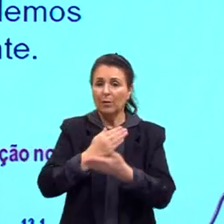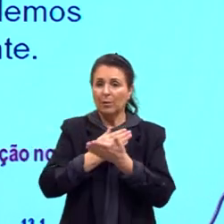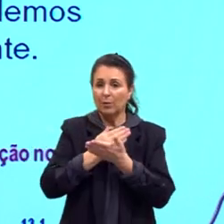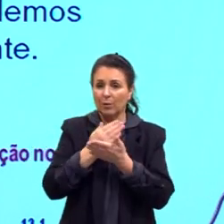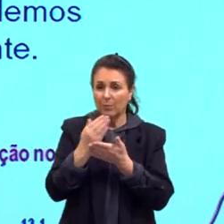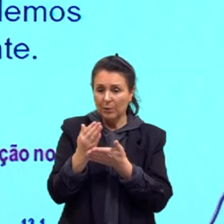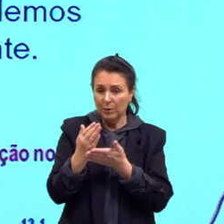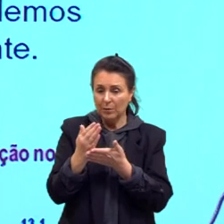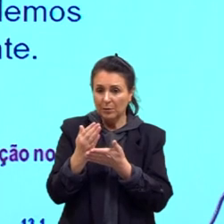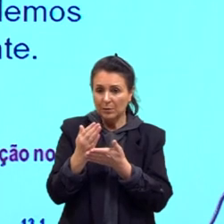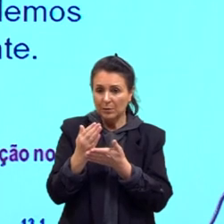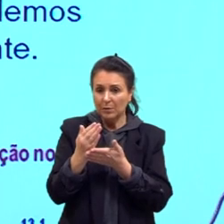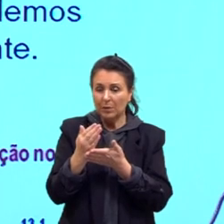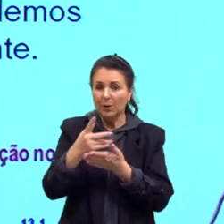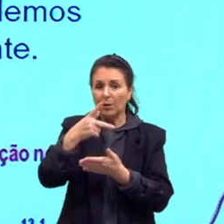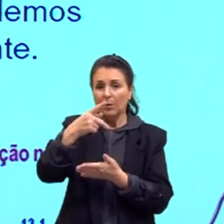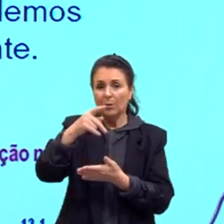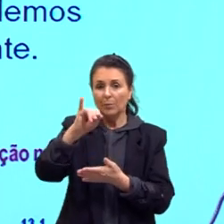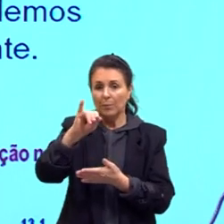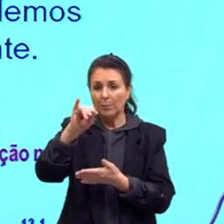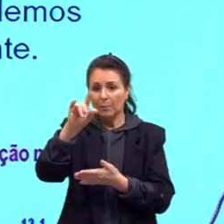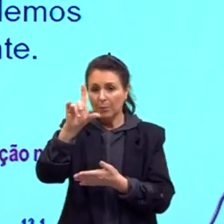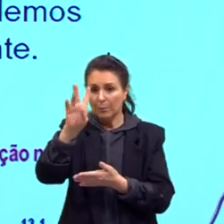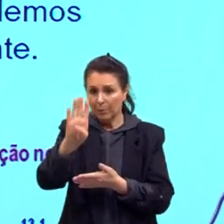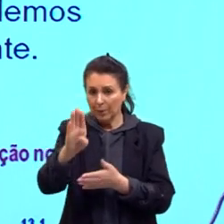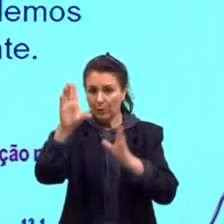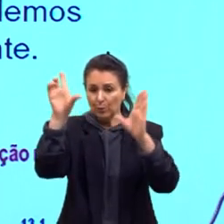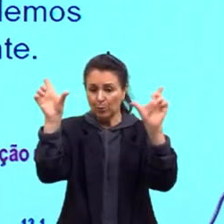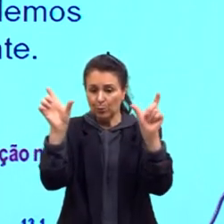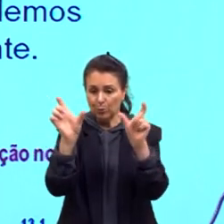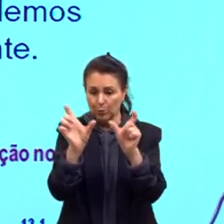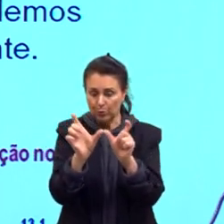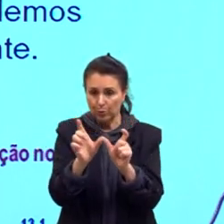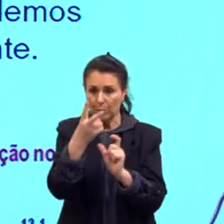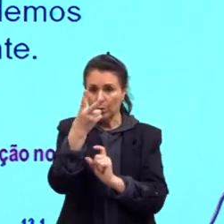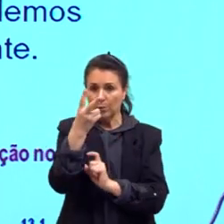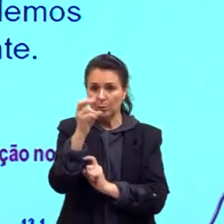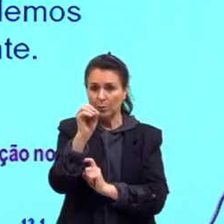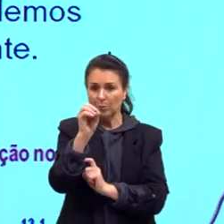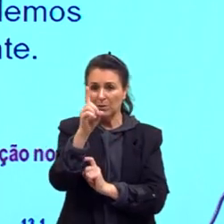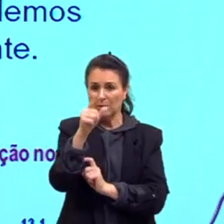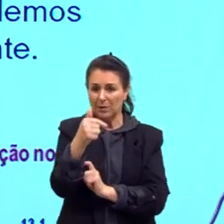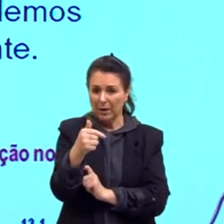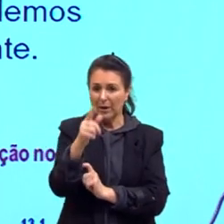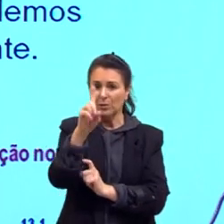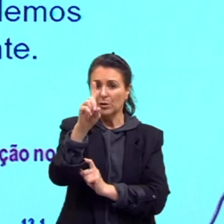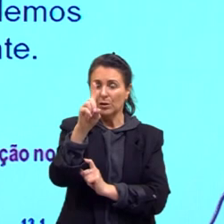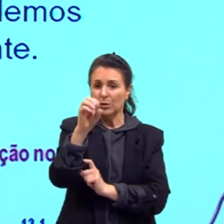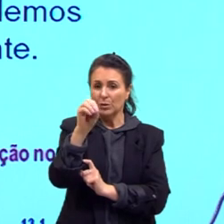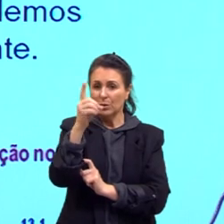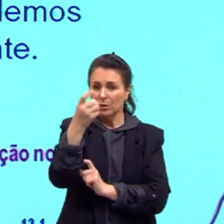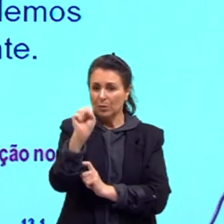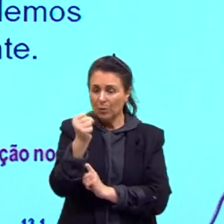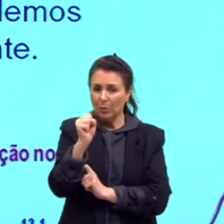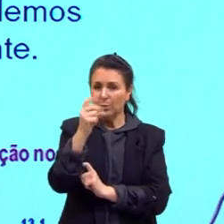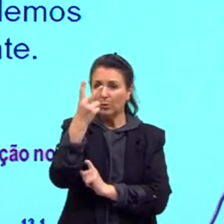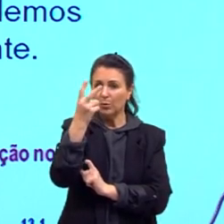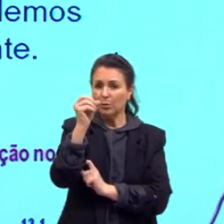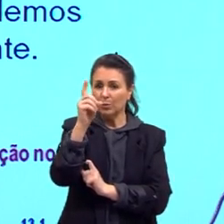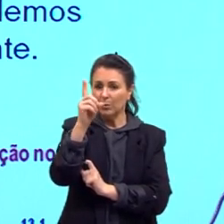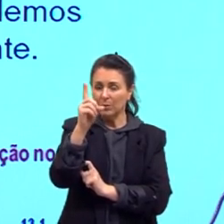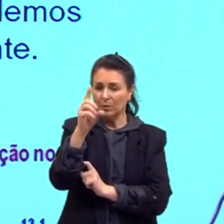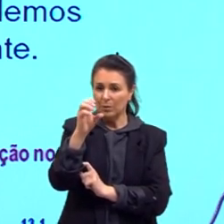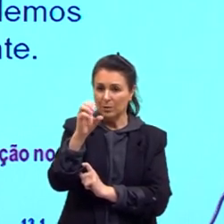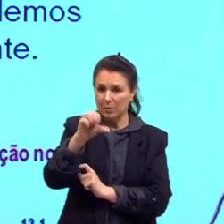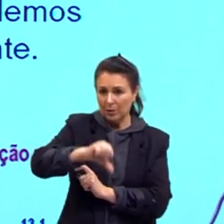nosso PIB a encolher. 2017, 2018, 2019, a gente dá uma crescida e, quando entra